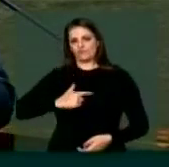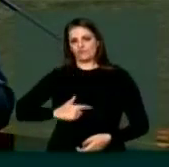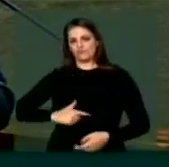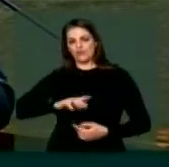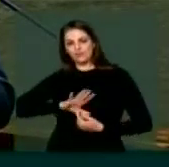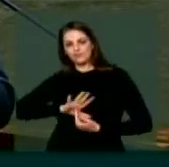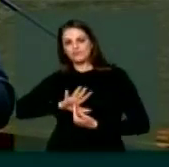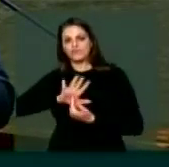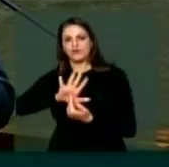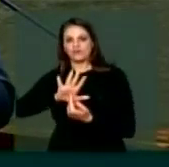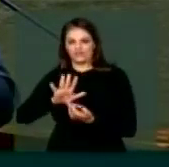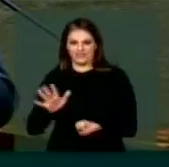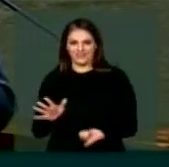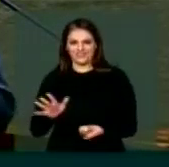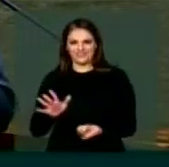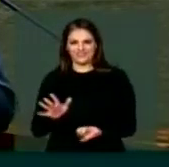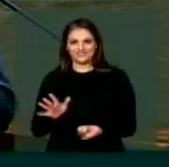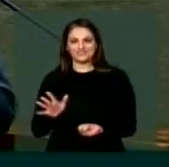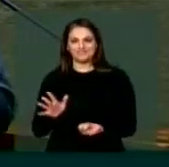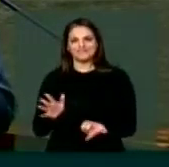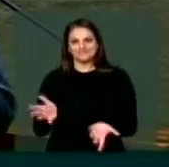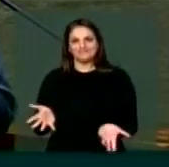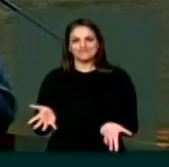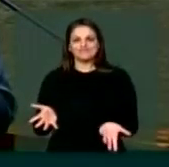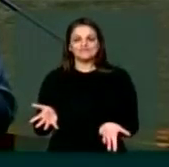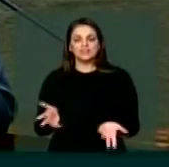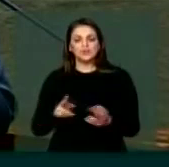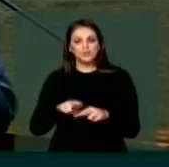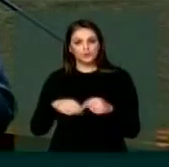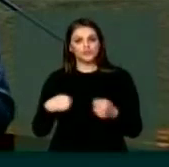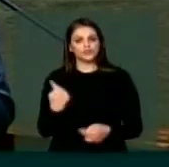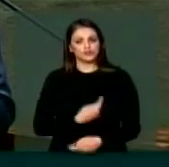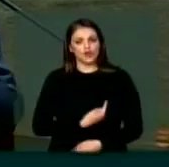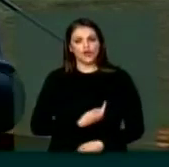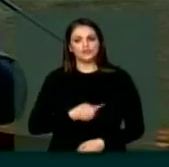Então, nós temos essa baita tarefa